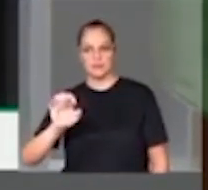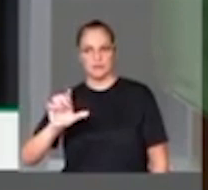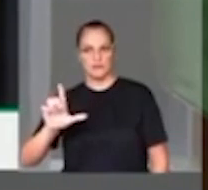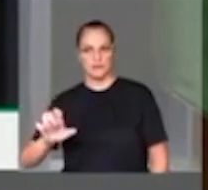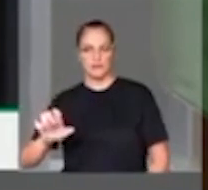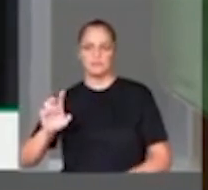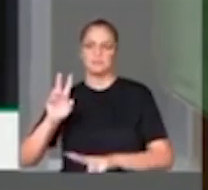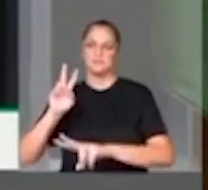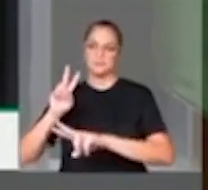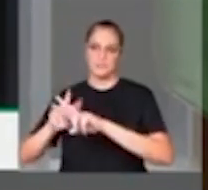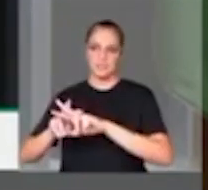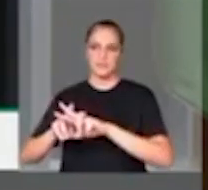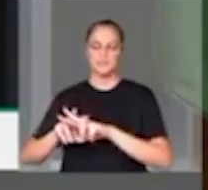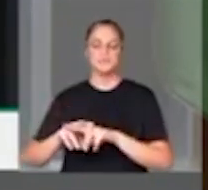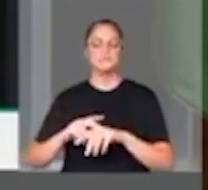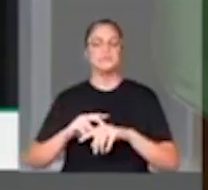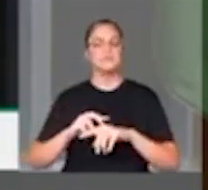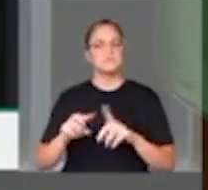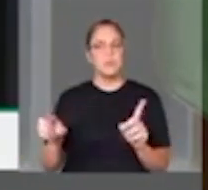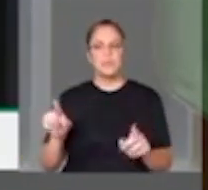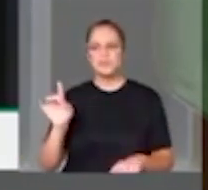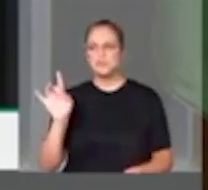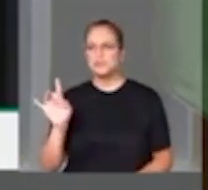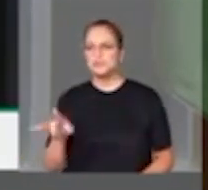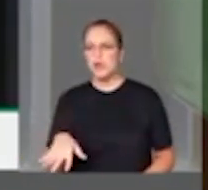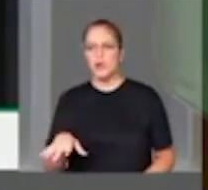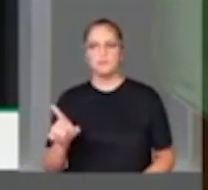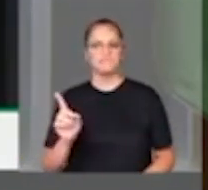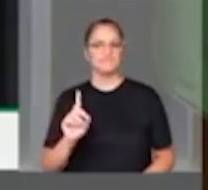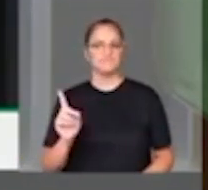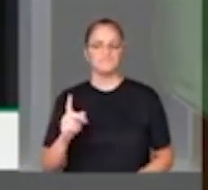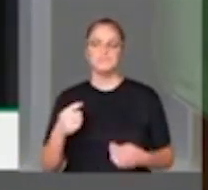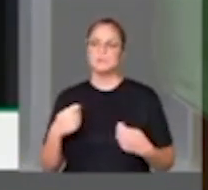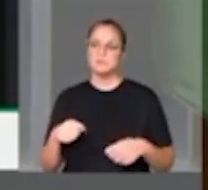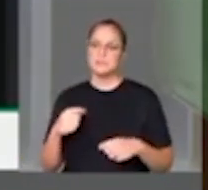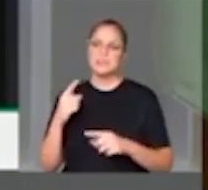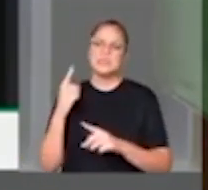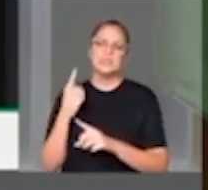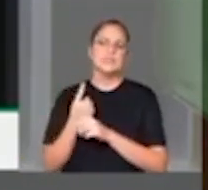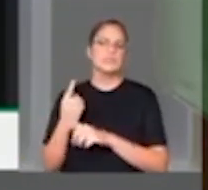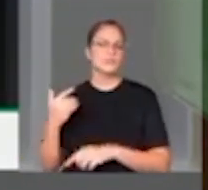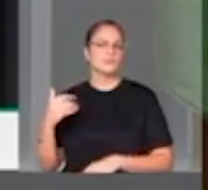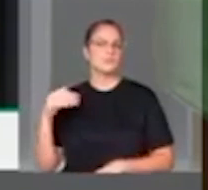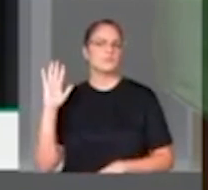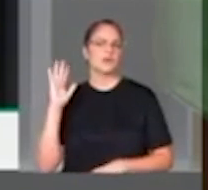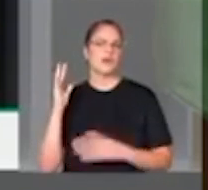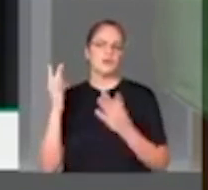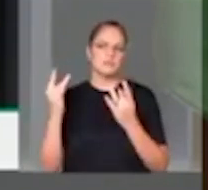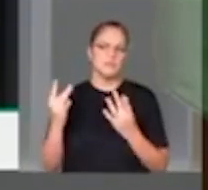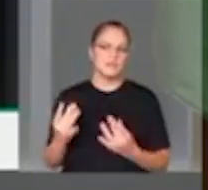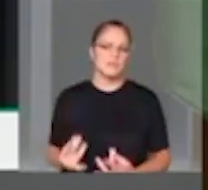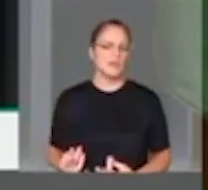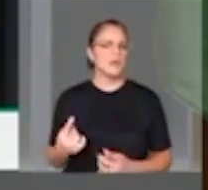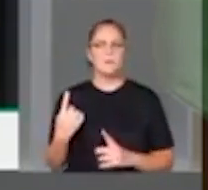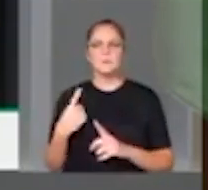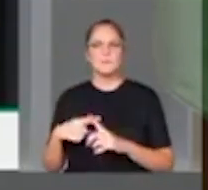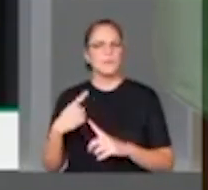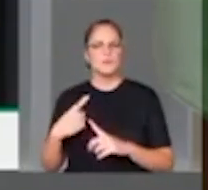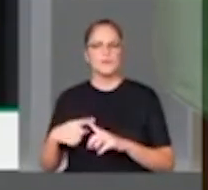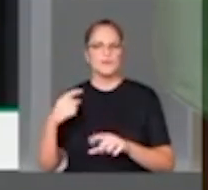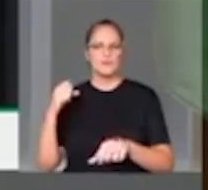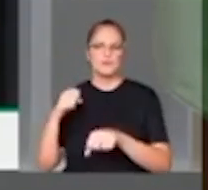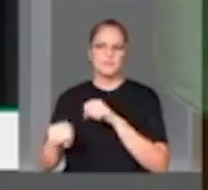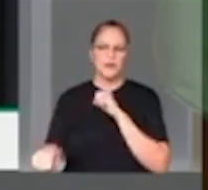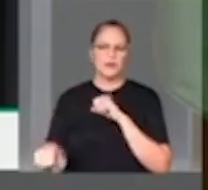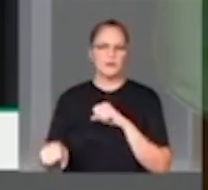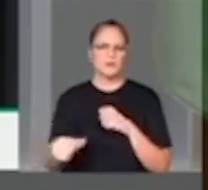Acho que ainda tem que ter mais esclarecimentos. Por que aqueles PMs mataram Marielle? Tinha alguma